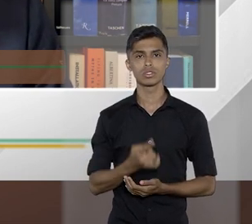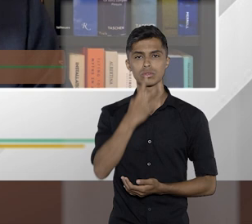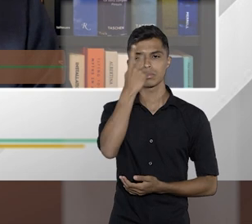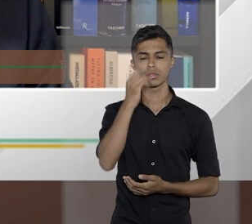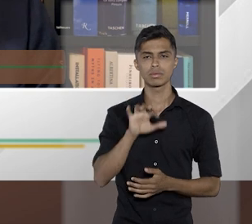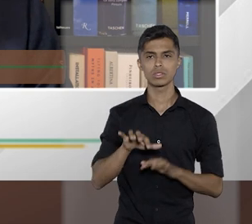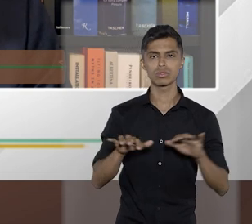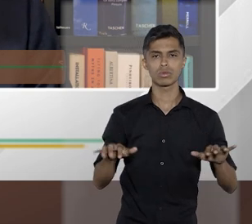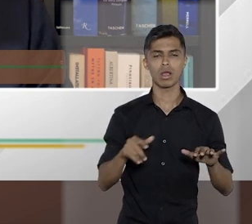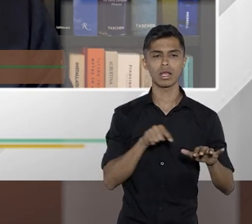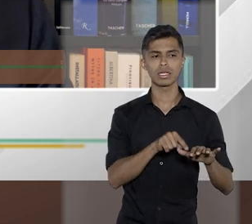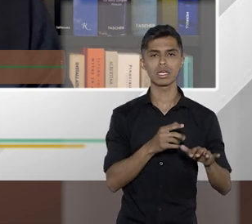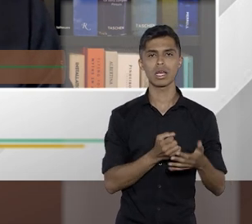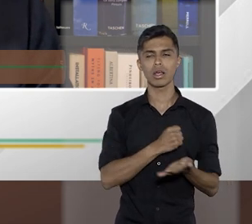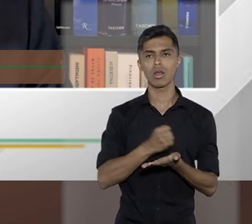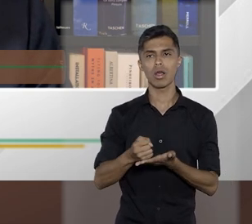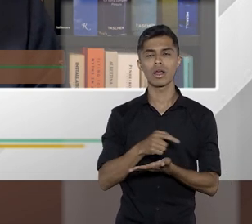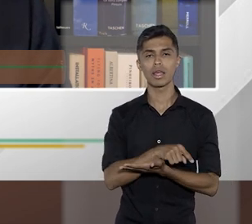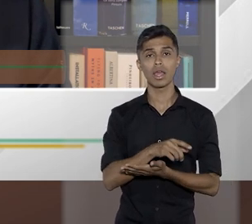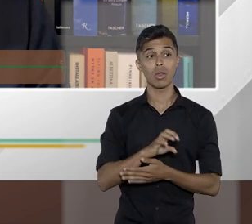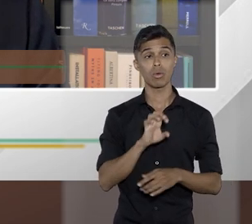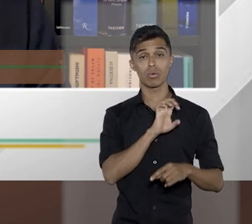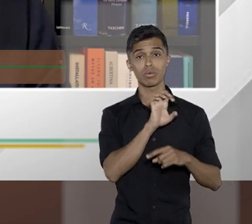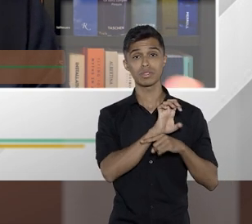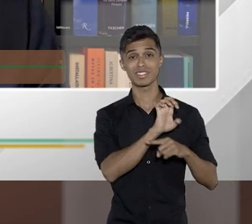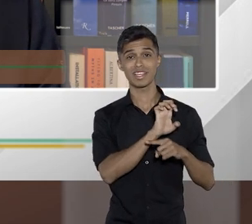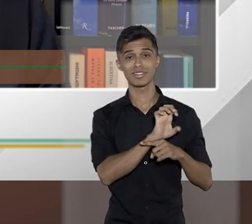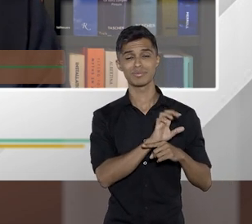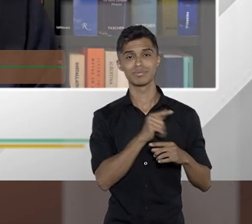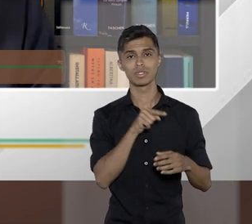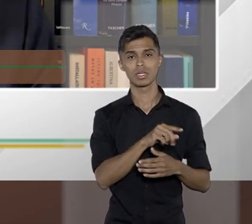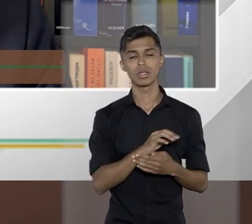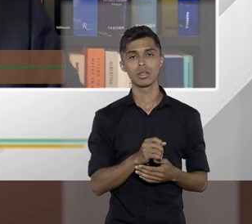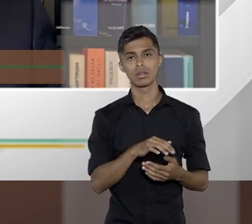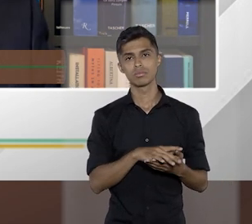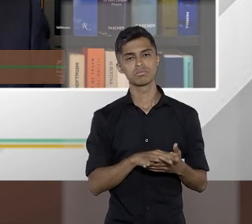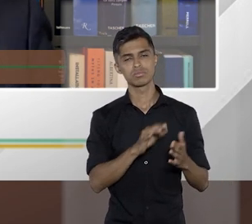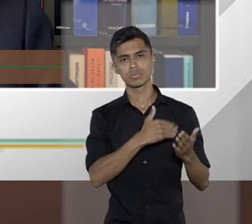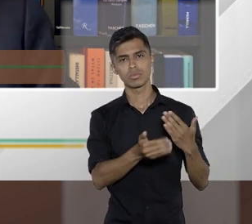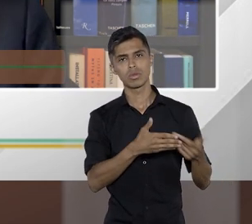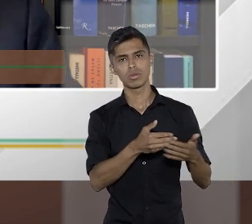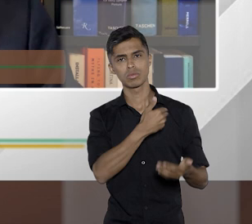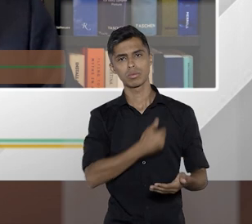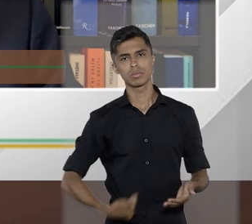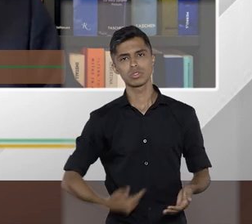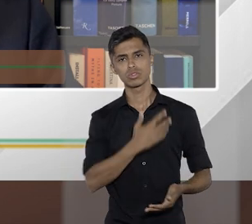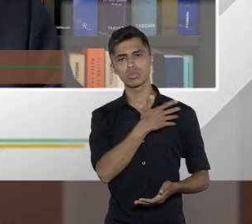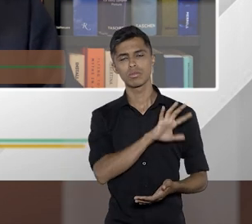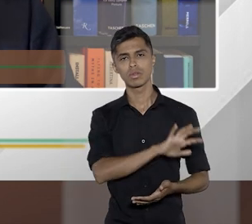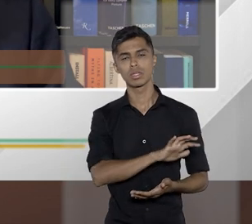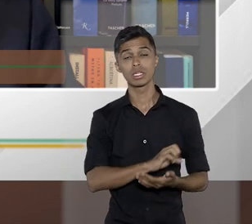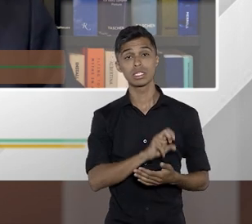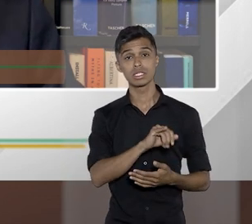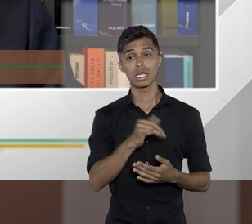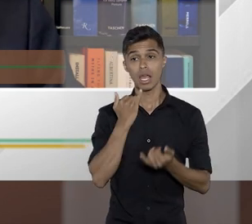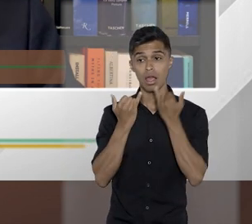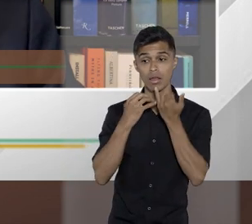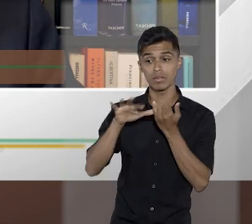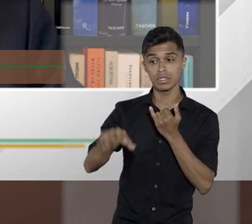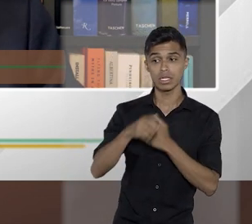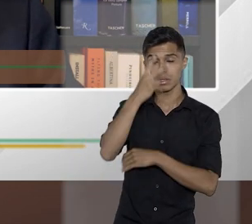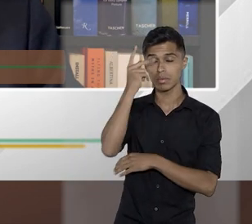contratuais de um incentivo fiscal é o Estado, Estado-membro, município, a União Federal. E se esse dado